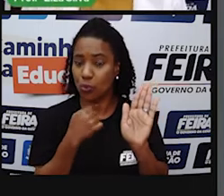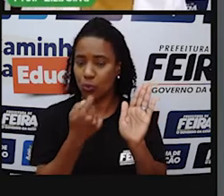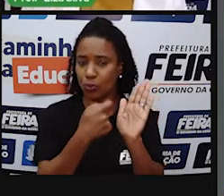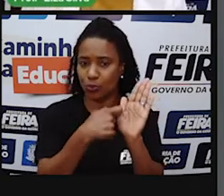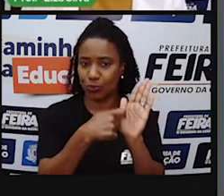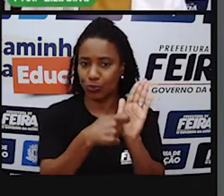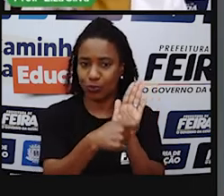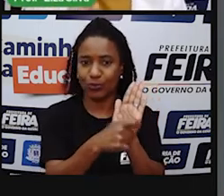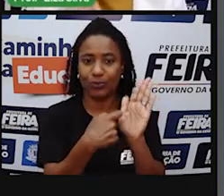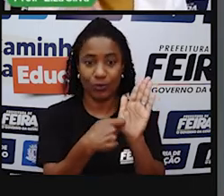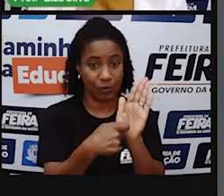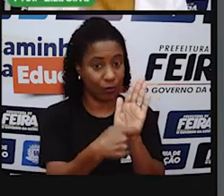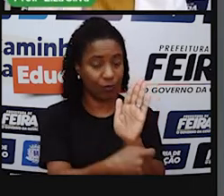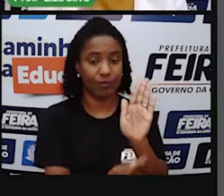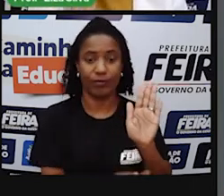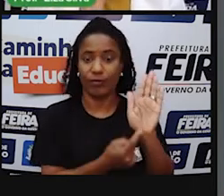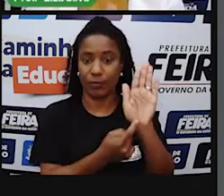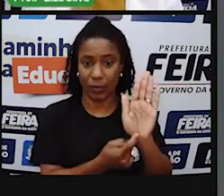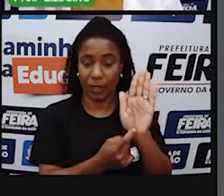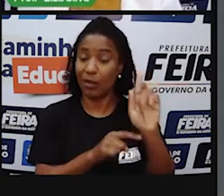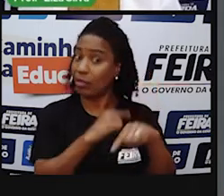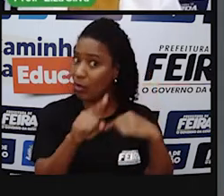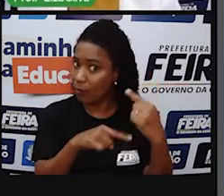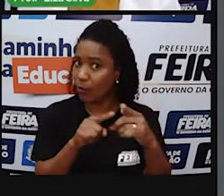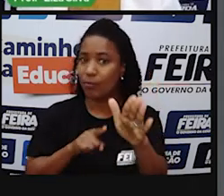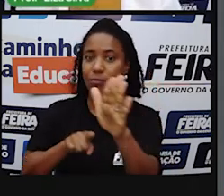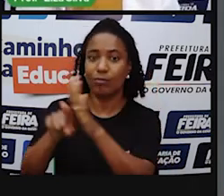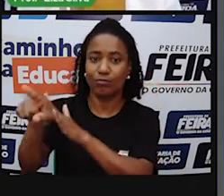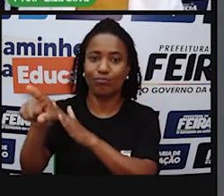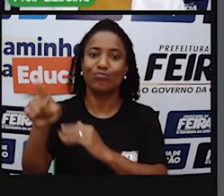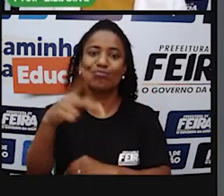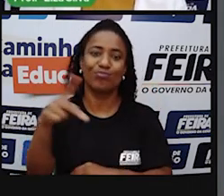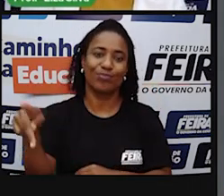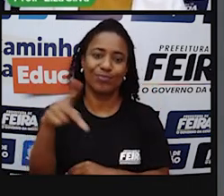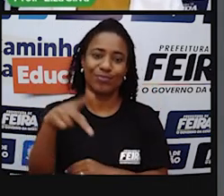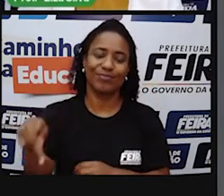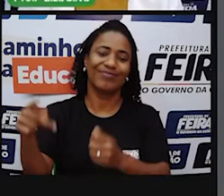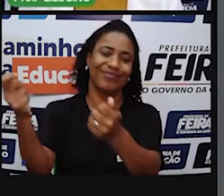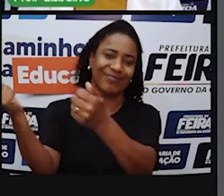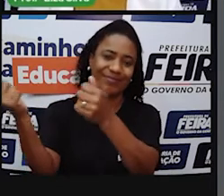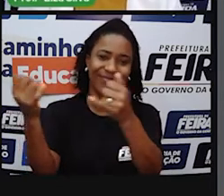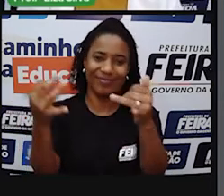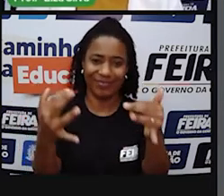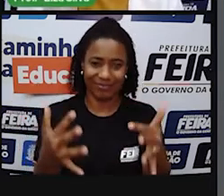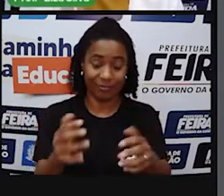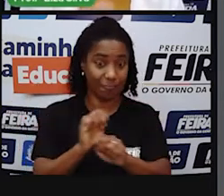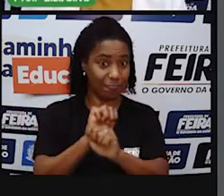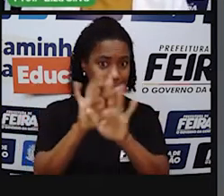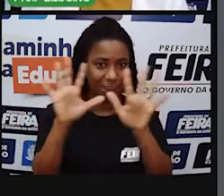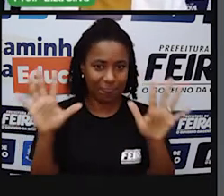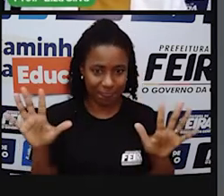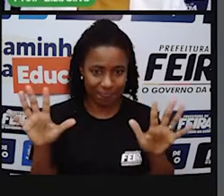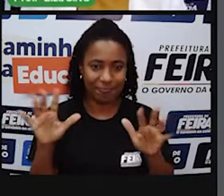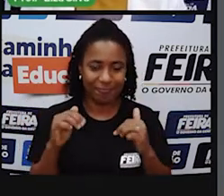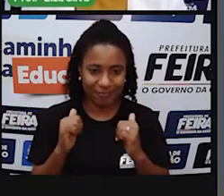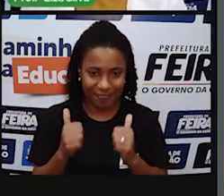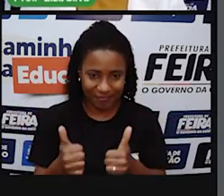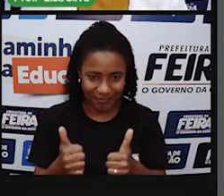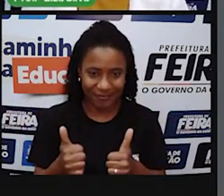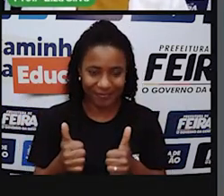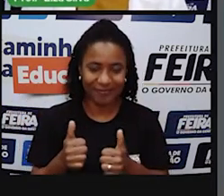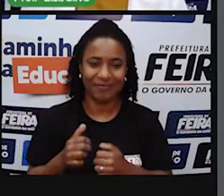Anote-as e não deixe de tirar essas dúvidas na primeira oportunidade que você tiver com o seu professor